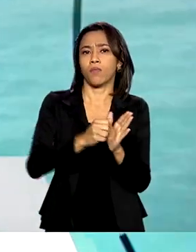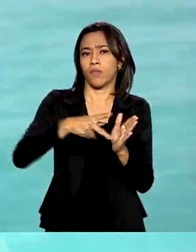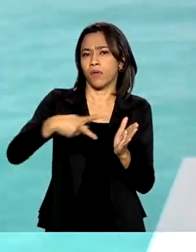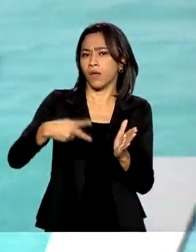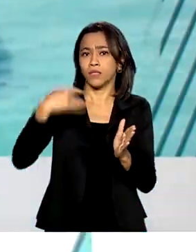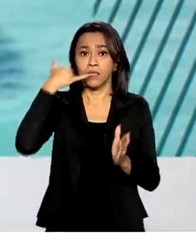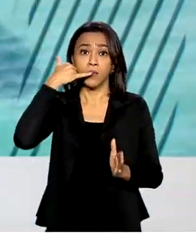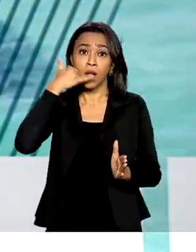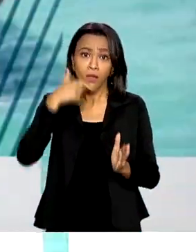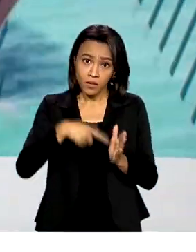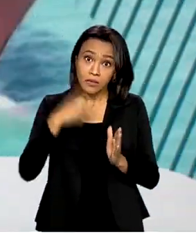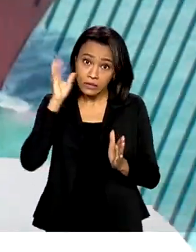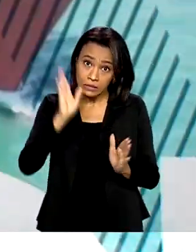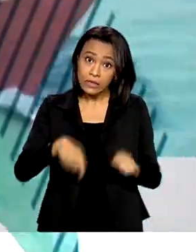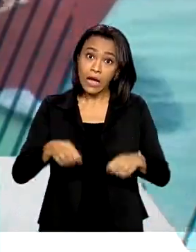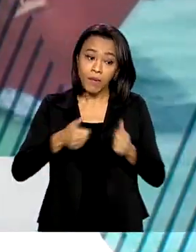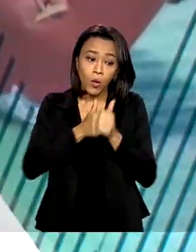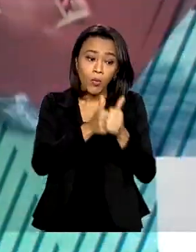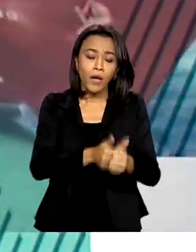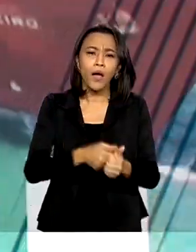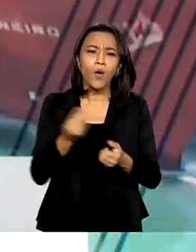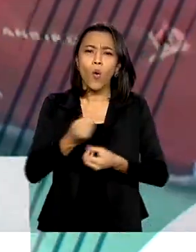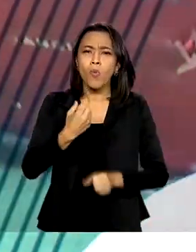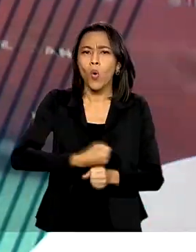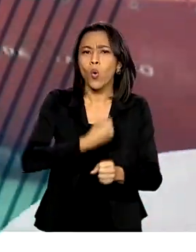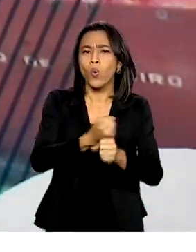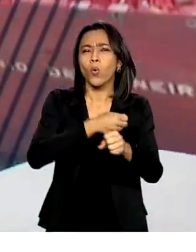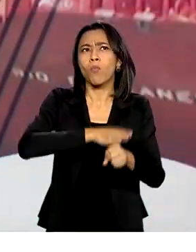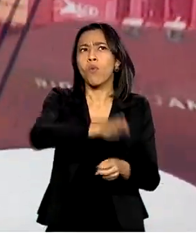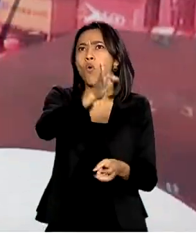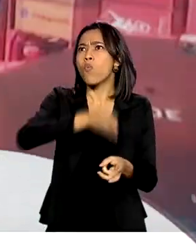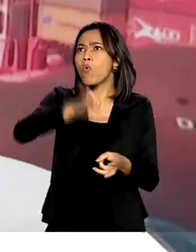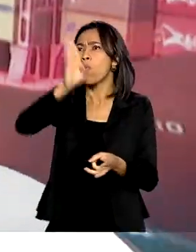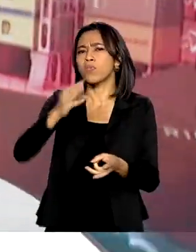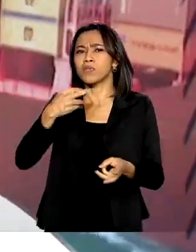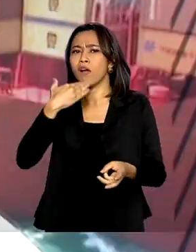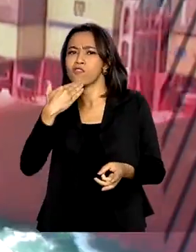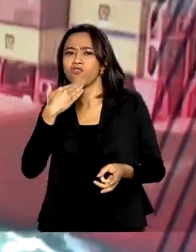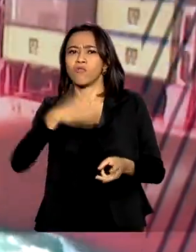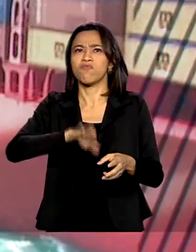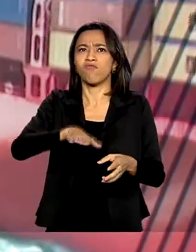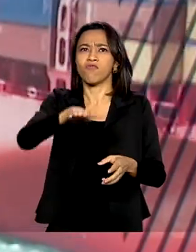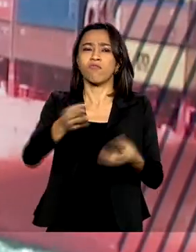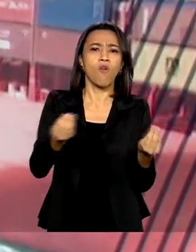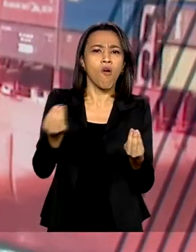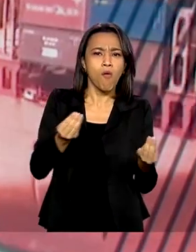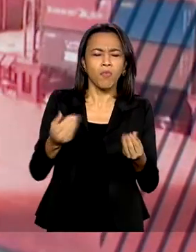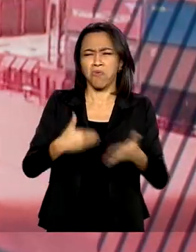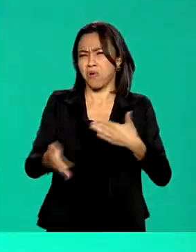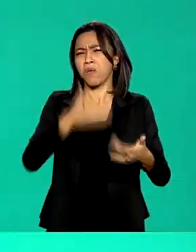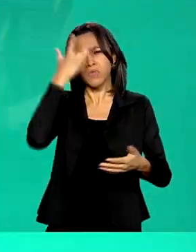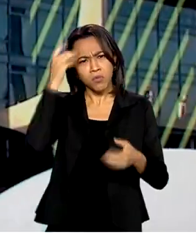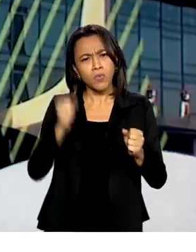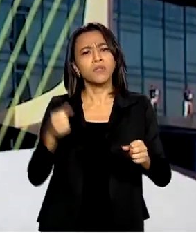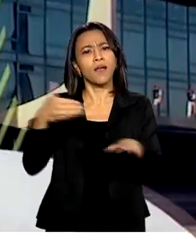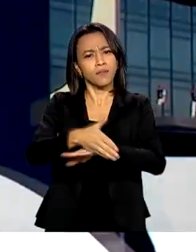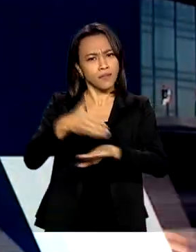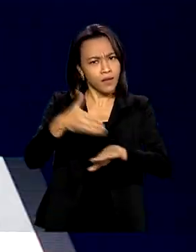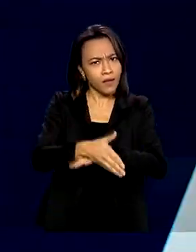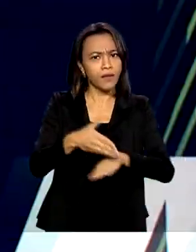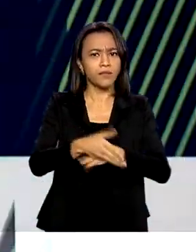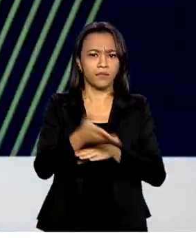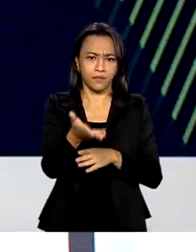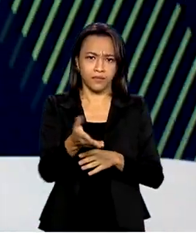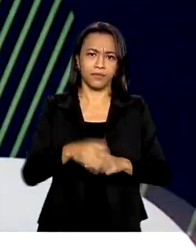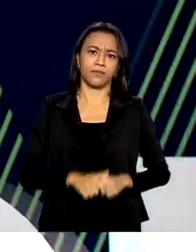que permite acompanhar a situação de cada hora e as condições das estradas. Qualquer pessoa pode ter acesso ao sistema interno do